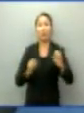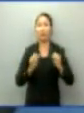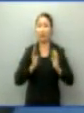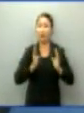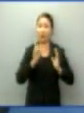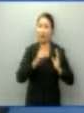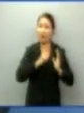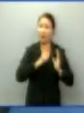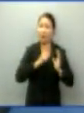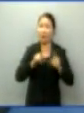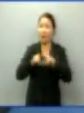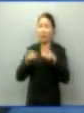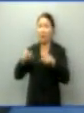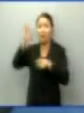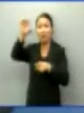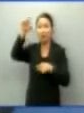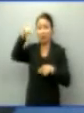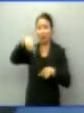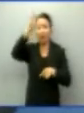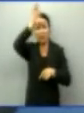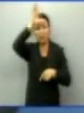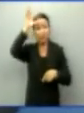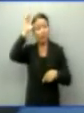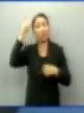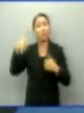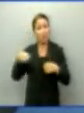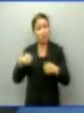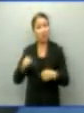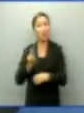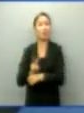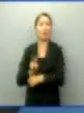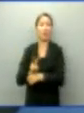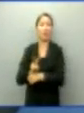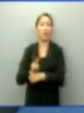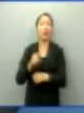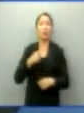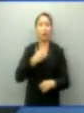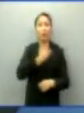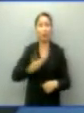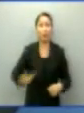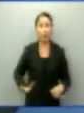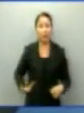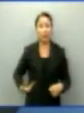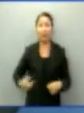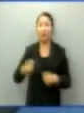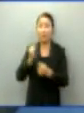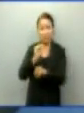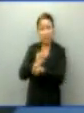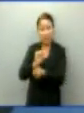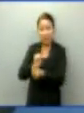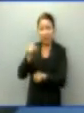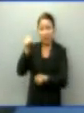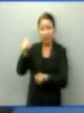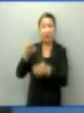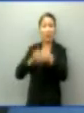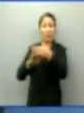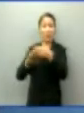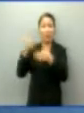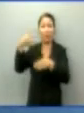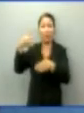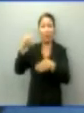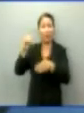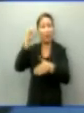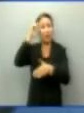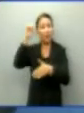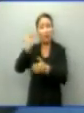decreto em cima de decreto. No meu governo, eu vou instalar a quarentena, para que o empresário tenha o tempo, a hora de se adaptar às mudanças